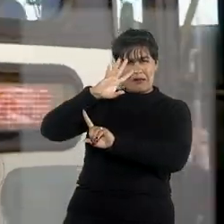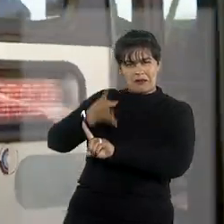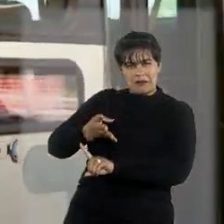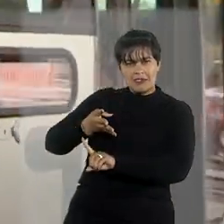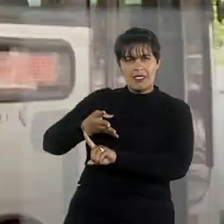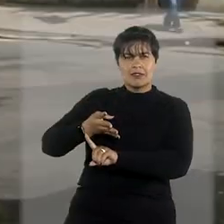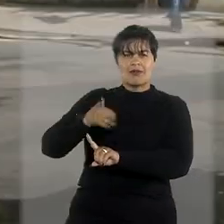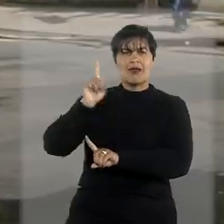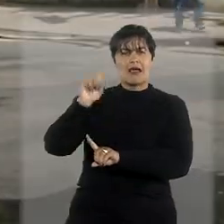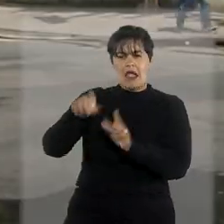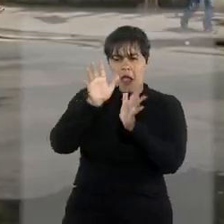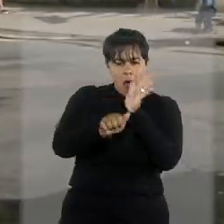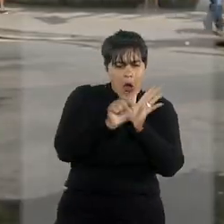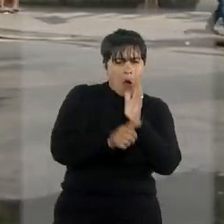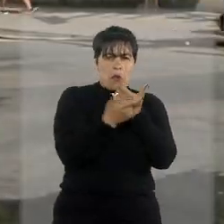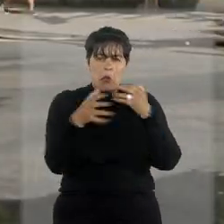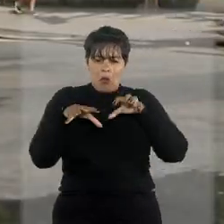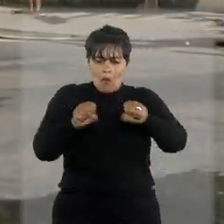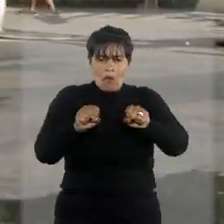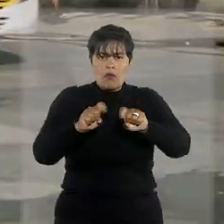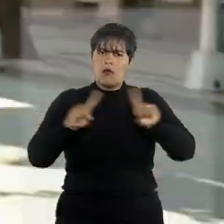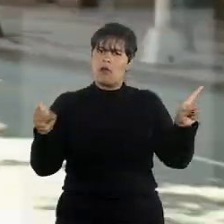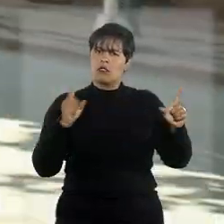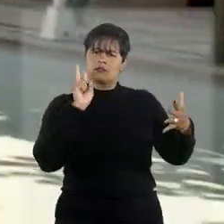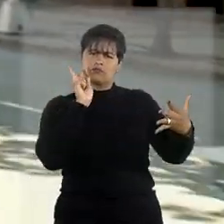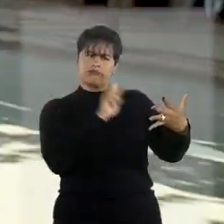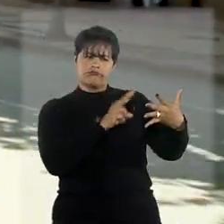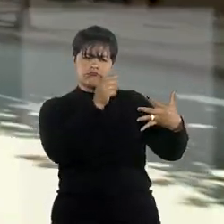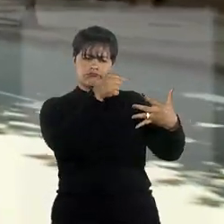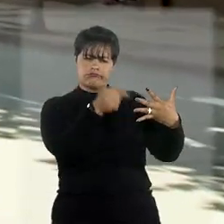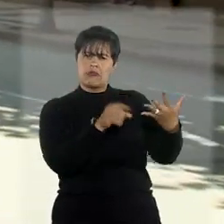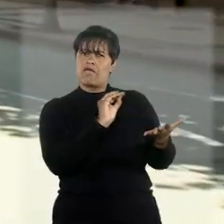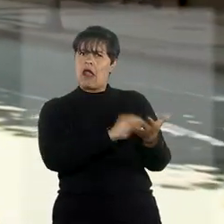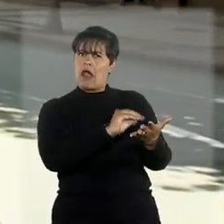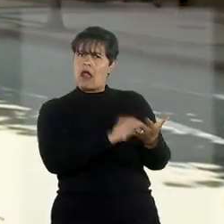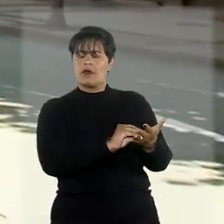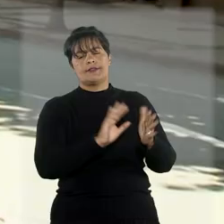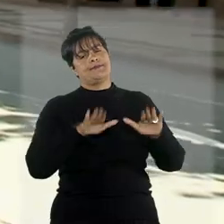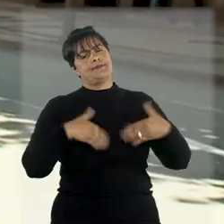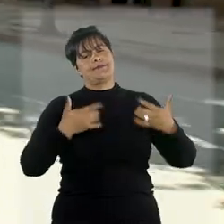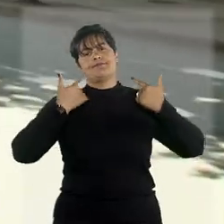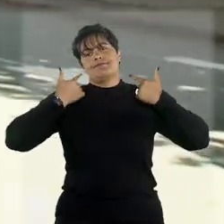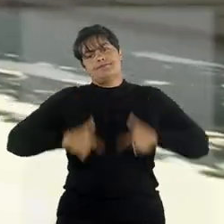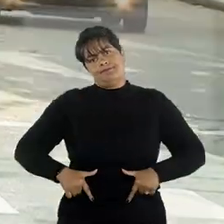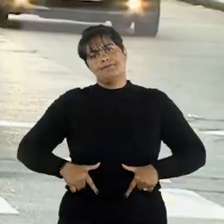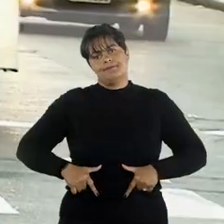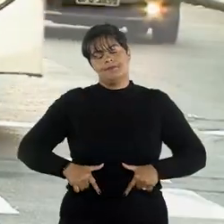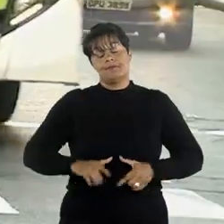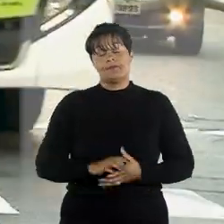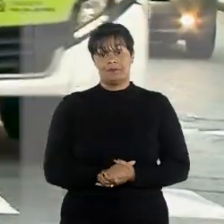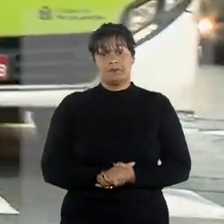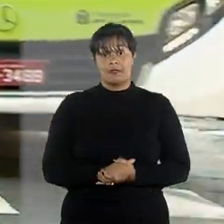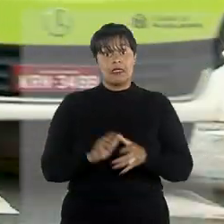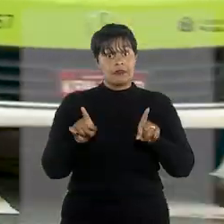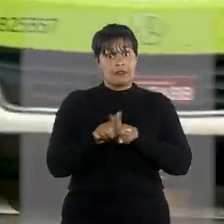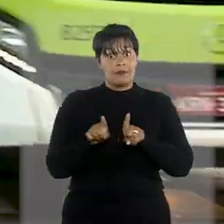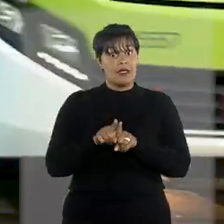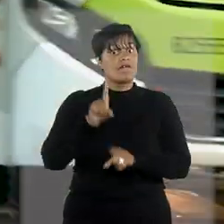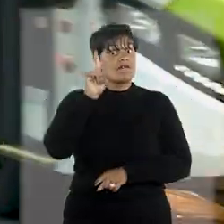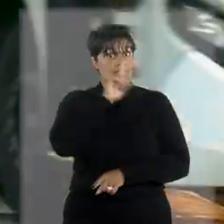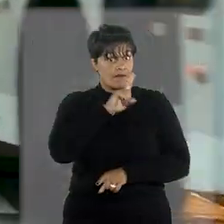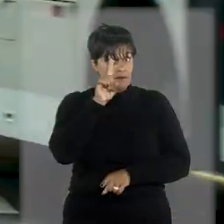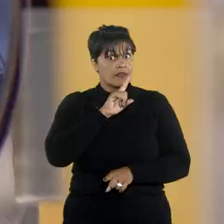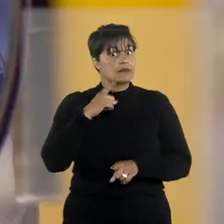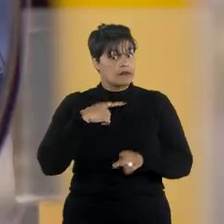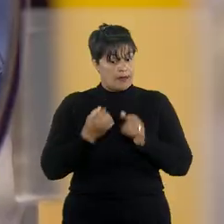inconsistências e indevidas interferências no procedimento de reconhecimento pessoal do suspeito, além de grave falha na produção